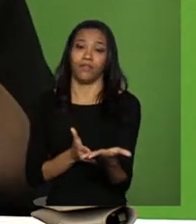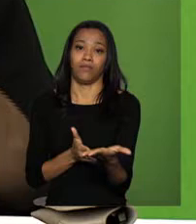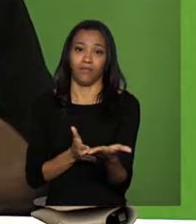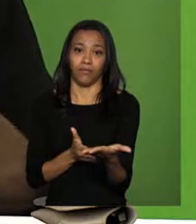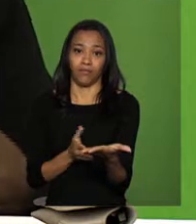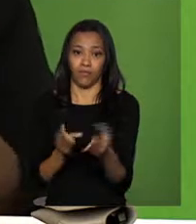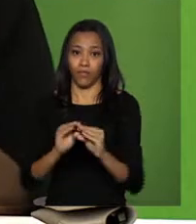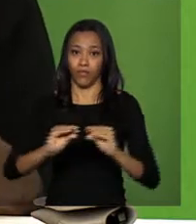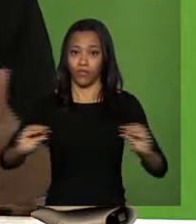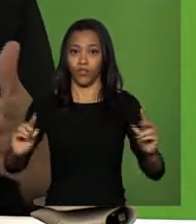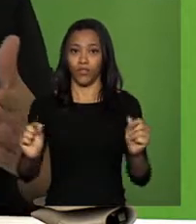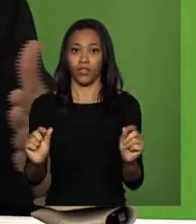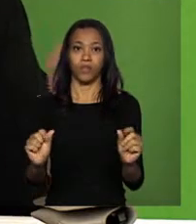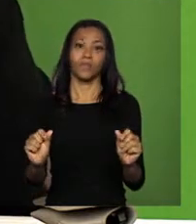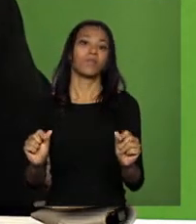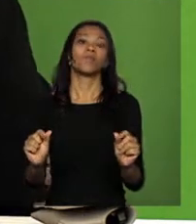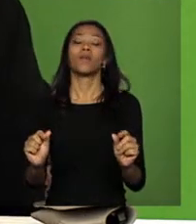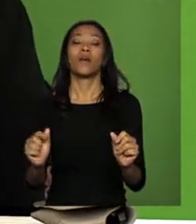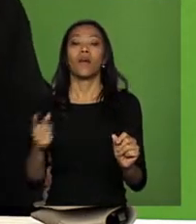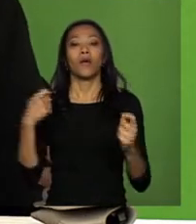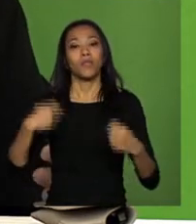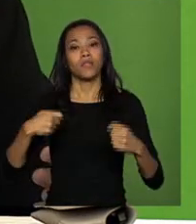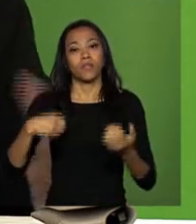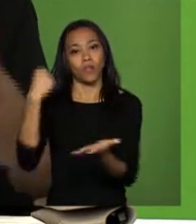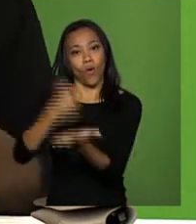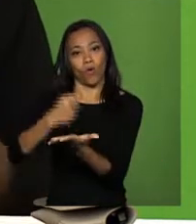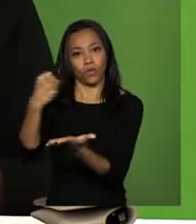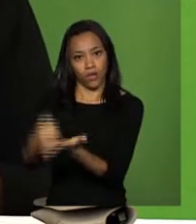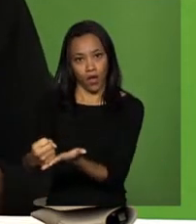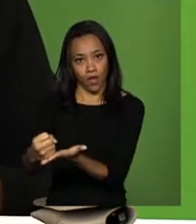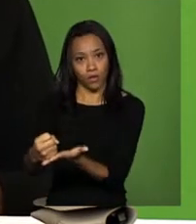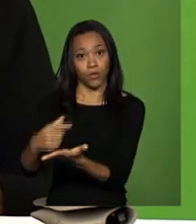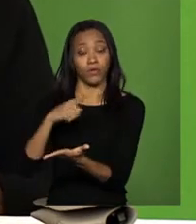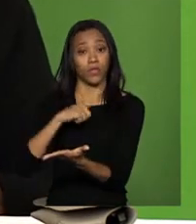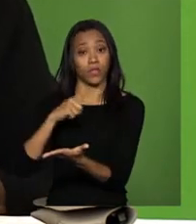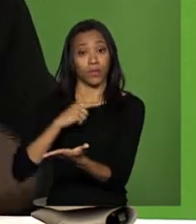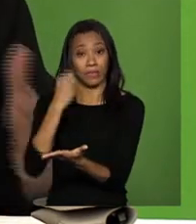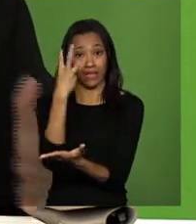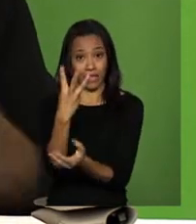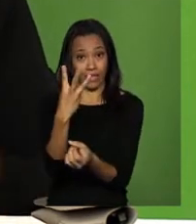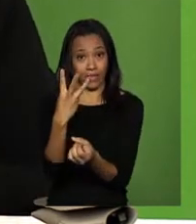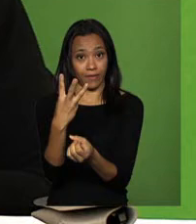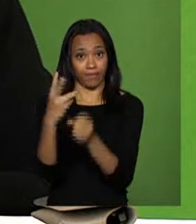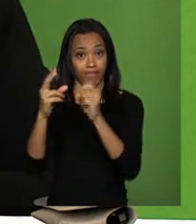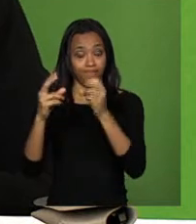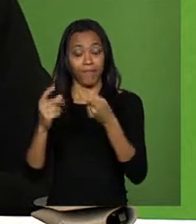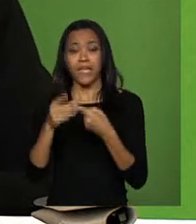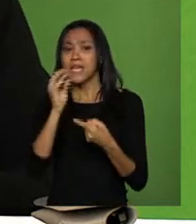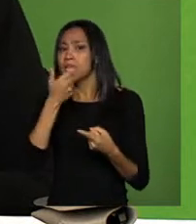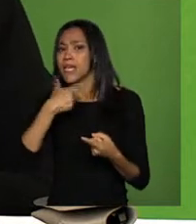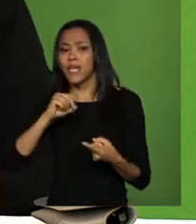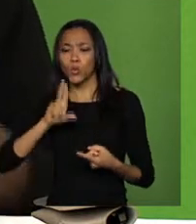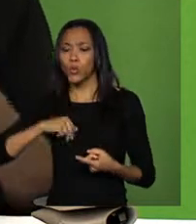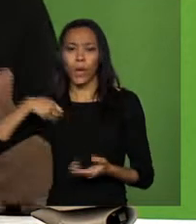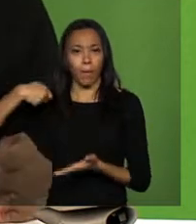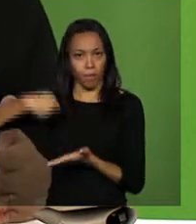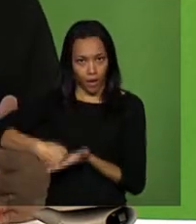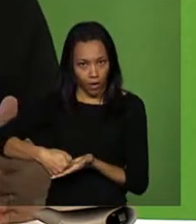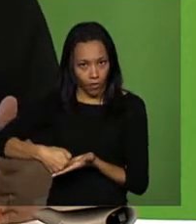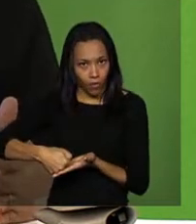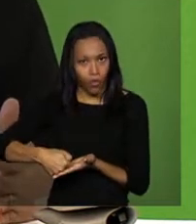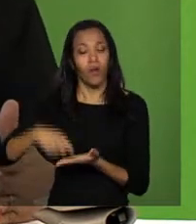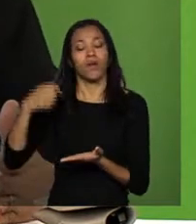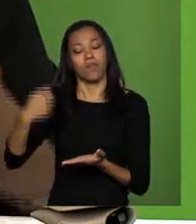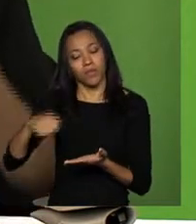Vamos lá. Então, eu tenho que fazer os contratos. Eu tenho três situações. Quem nunca pagou, que faz uso, que vai ter que se